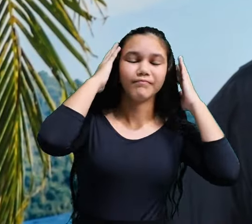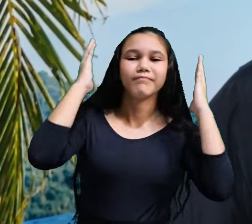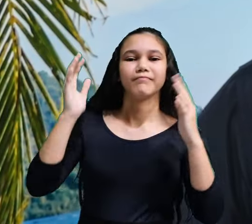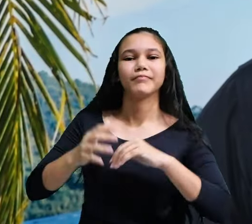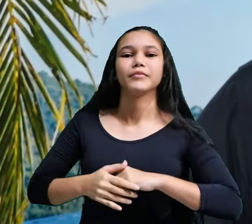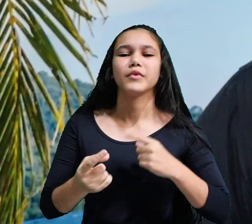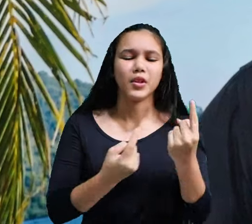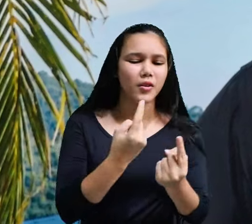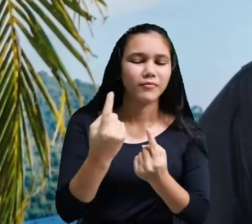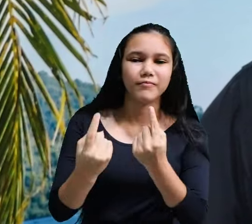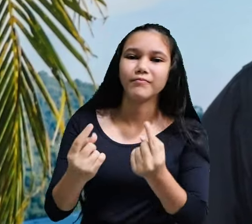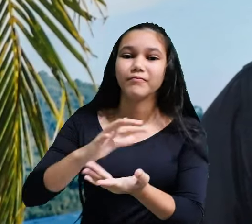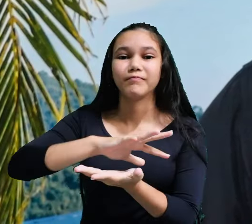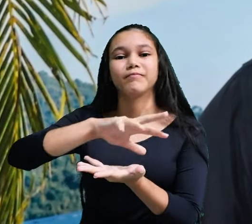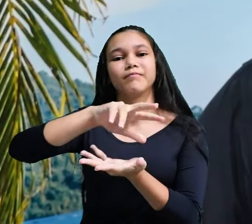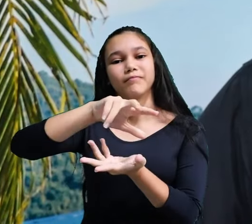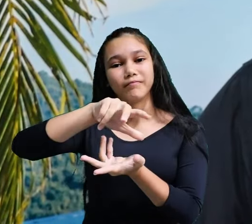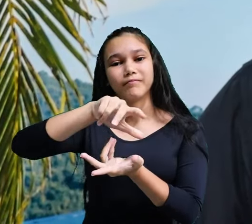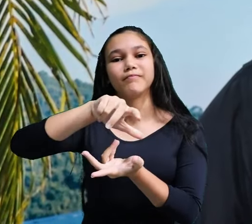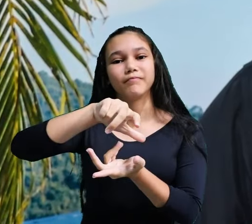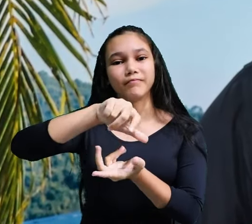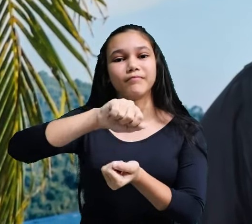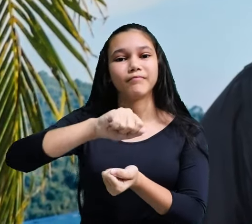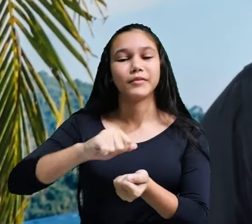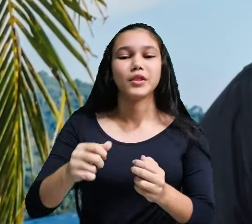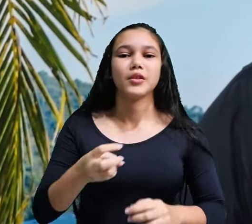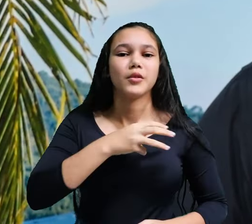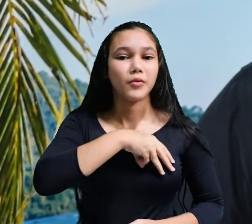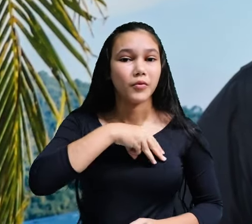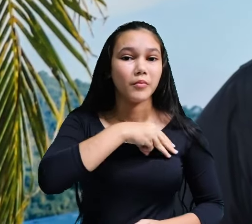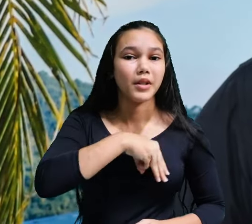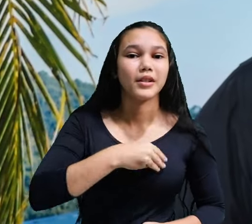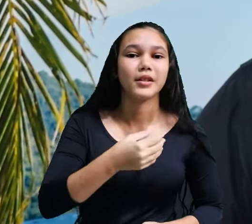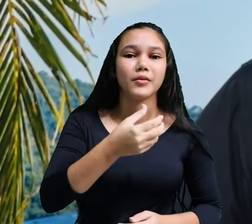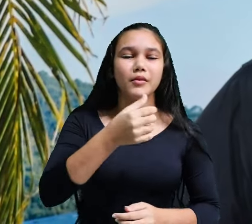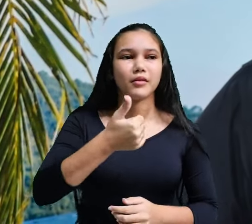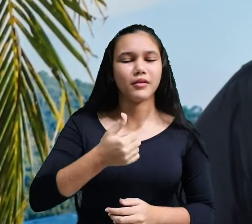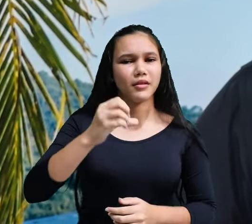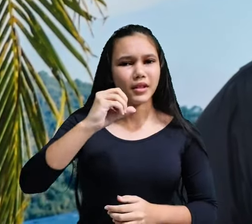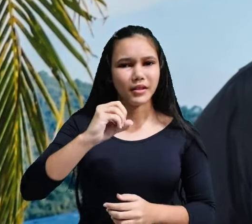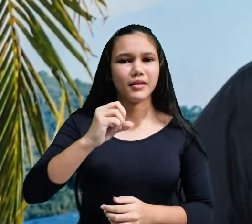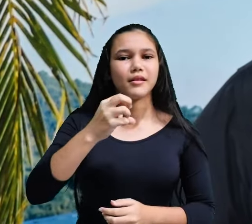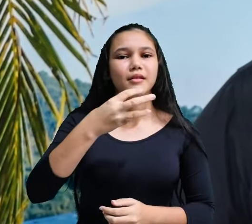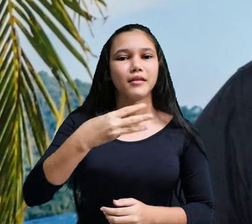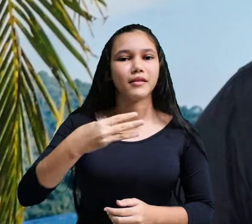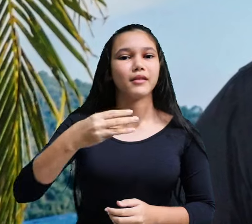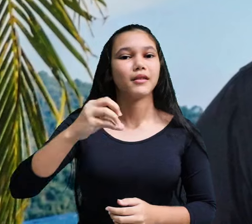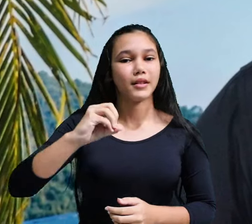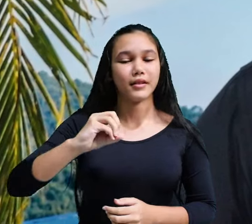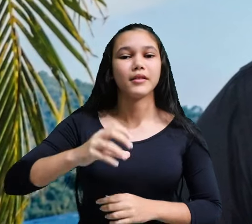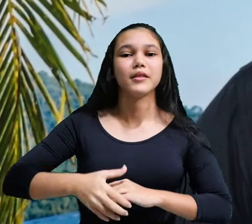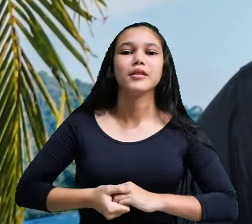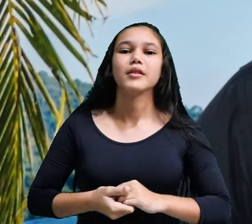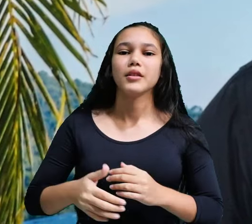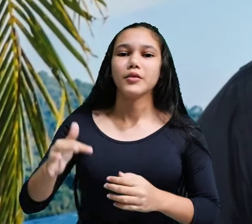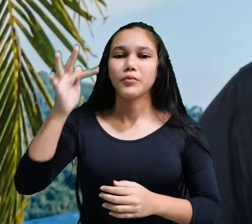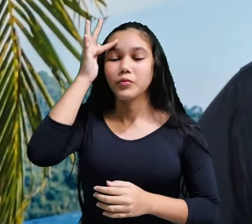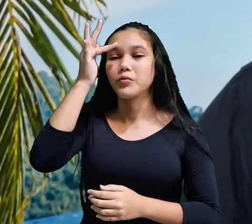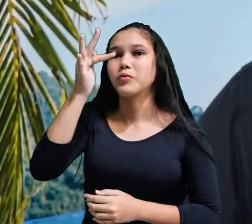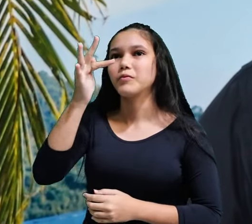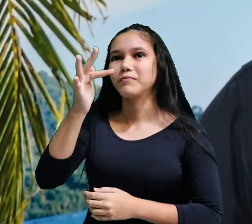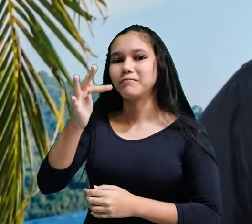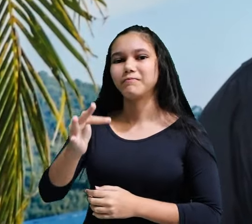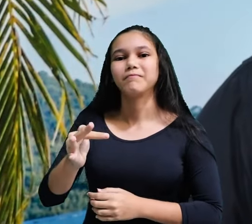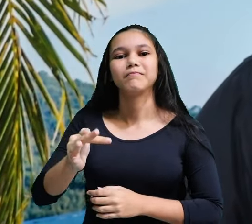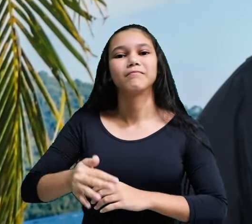cabeça de cada pessoa no mundo, conforme Mateus 10, 30. Ele conhece nosso passado, presente e